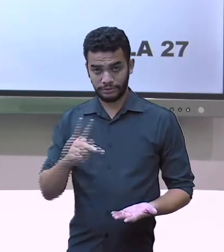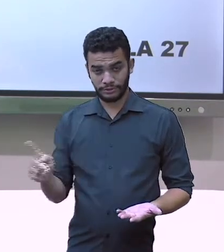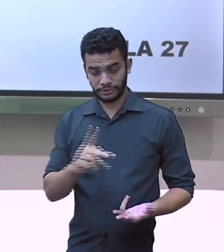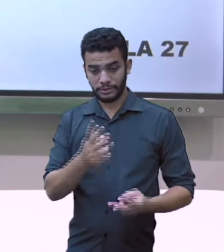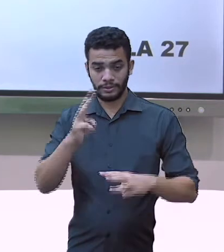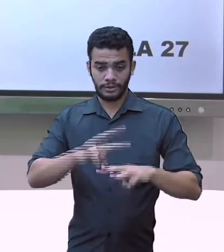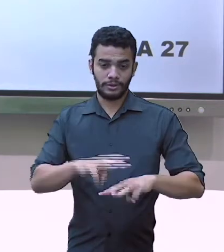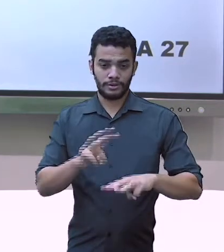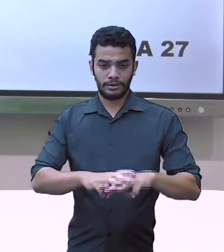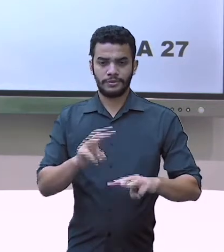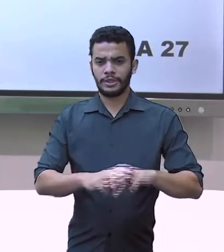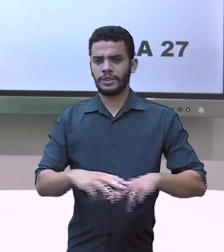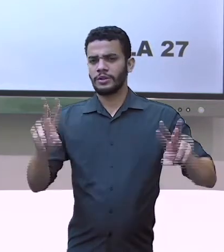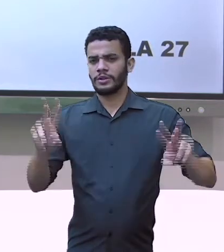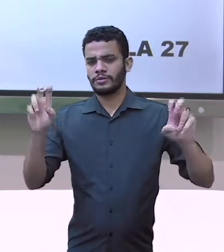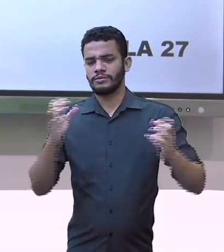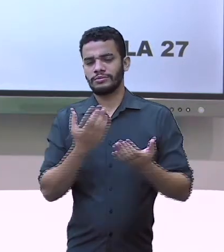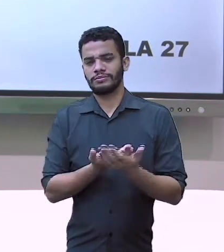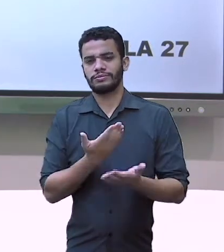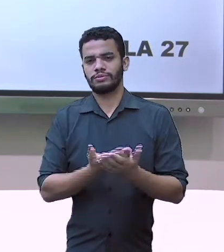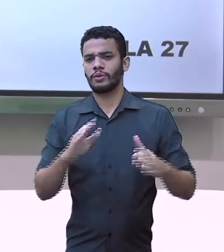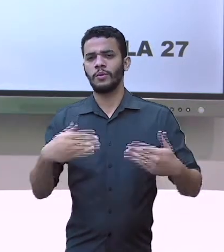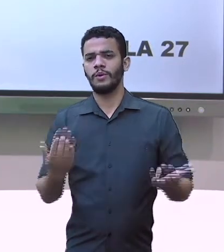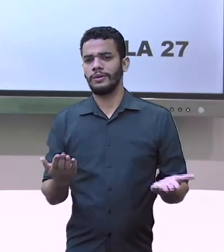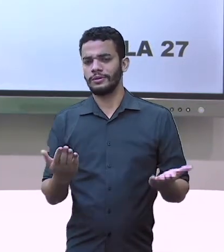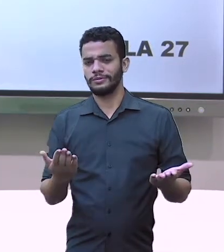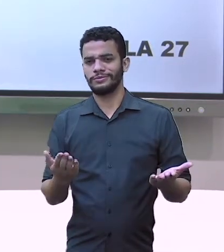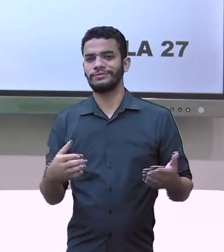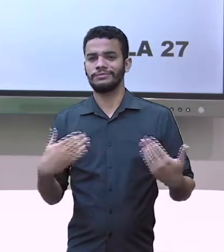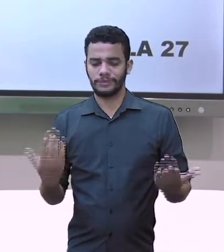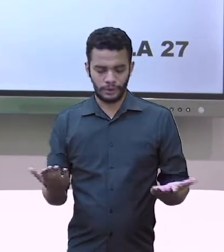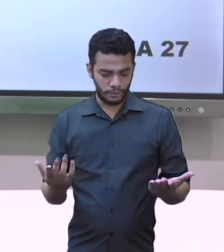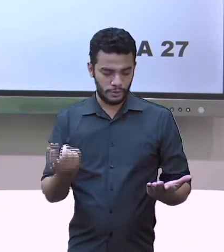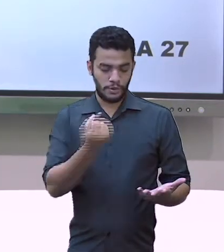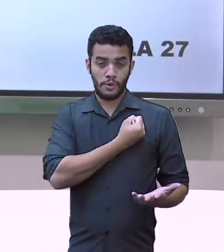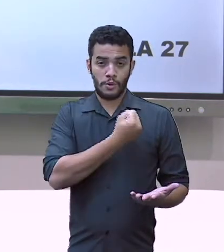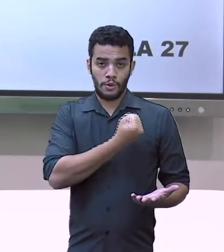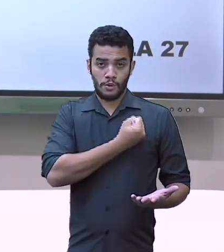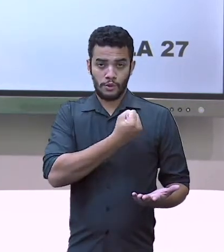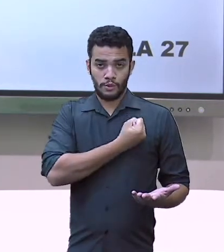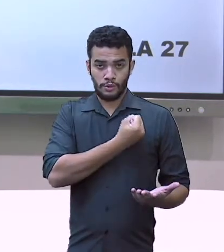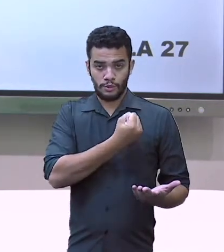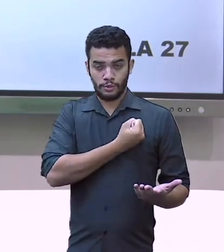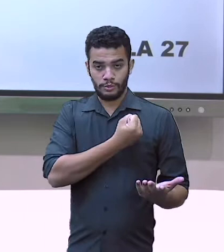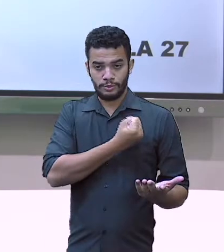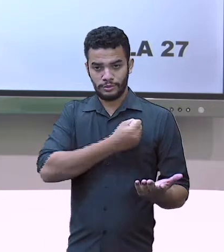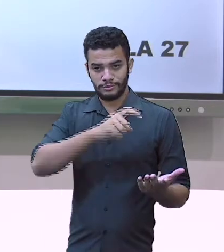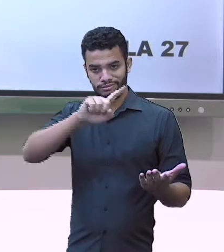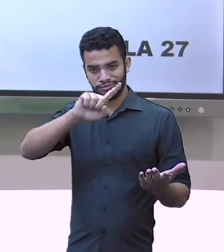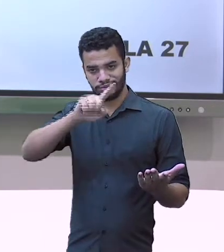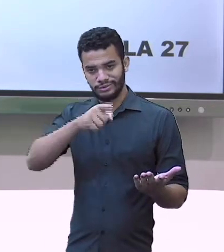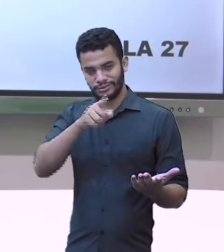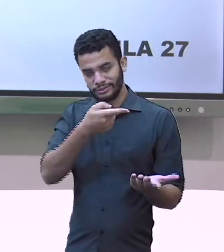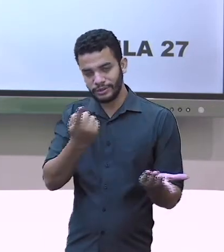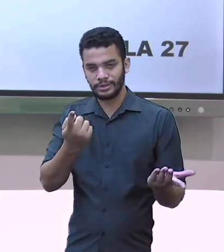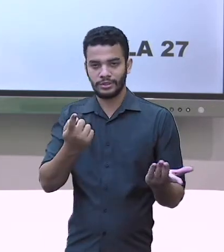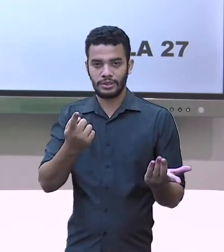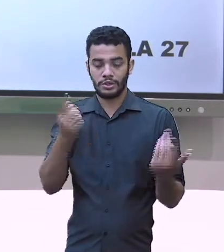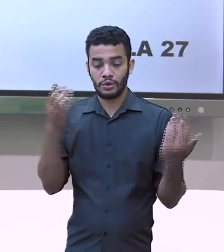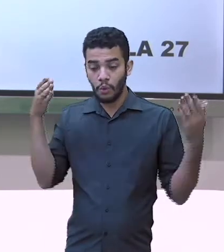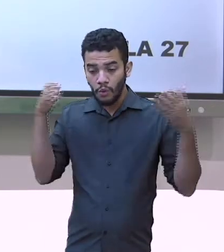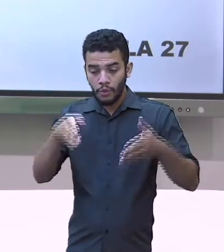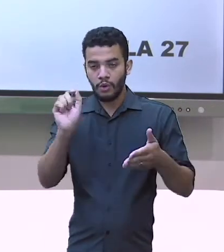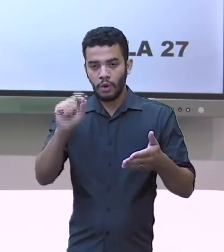números decimais, nós vamos estudar as operações adição e subtração. Vamos